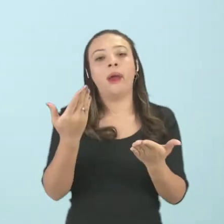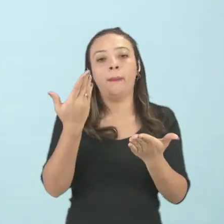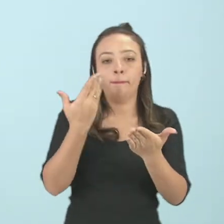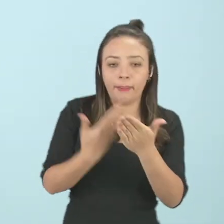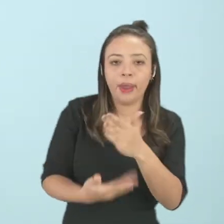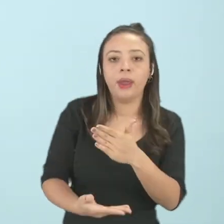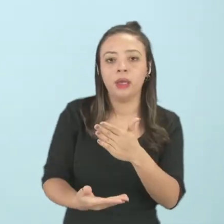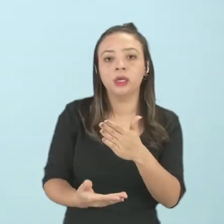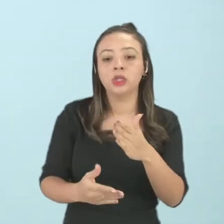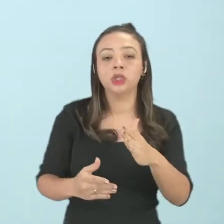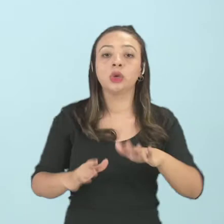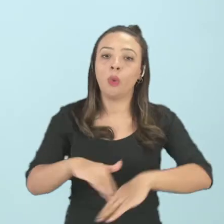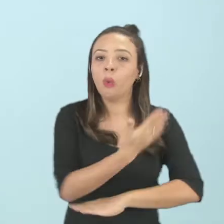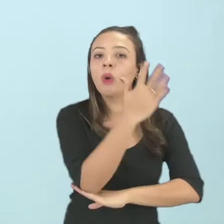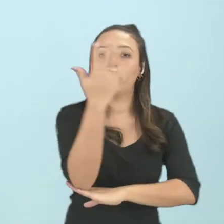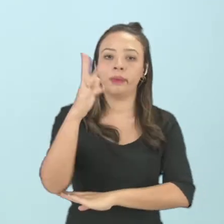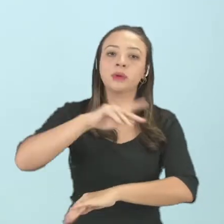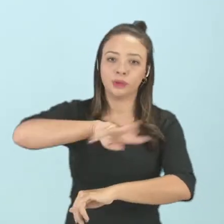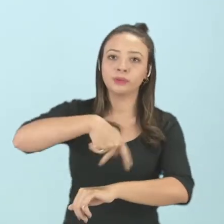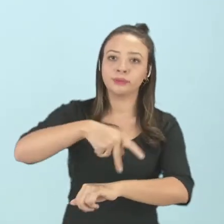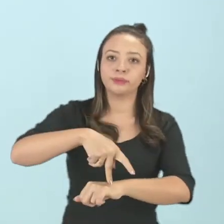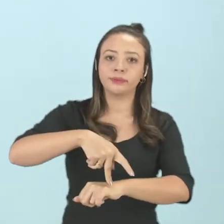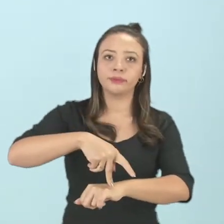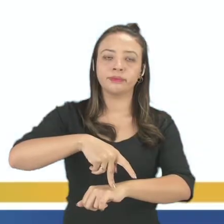país. Certo? Vamos lá.